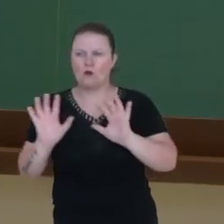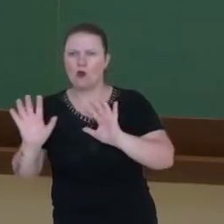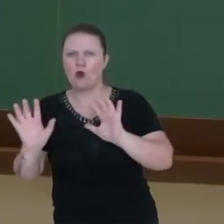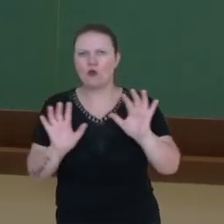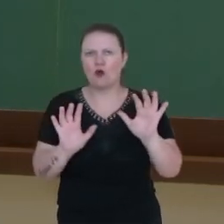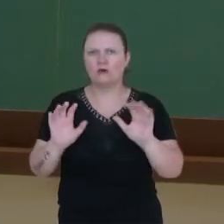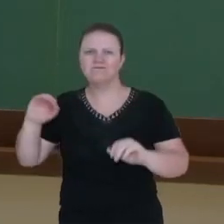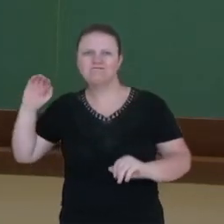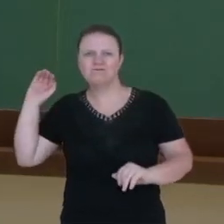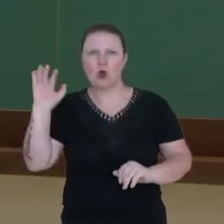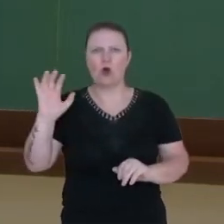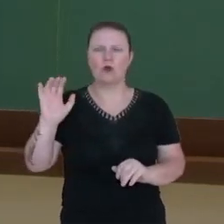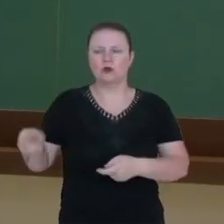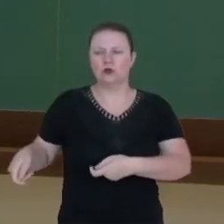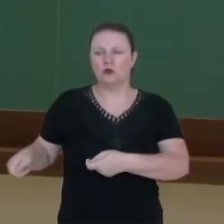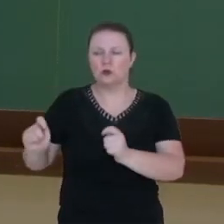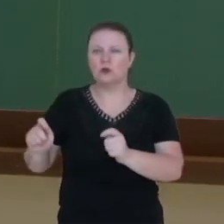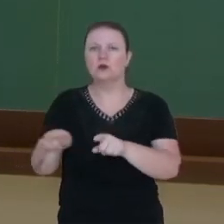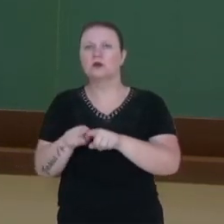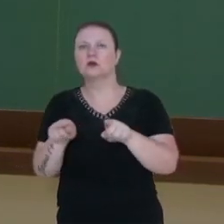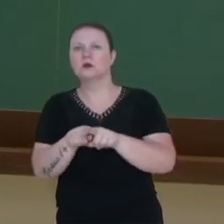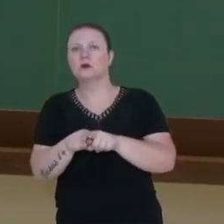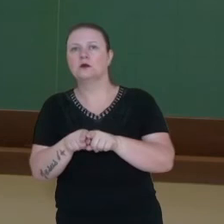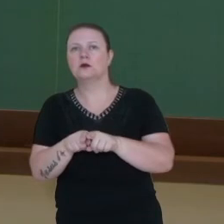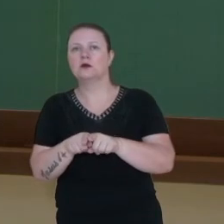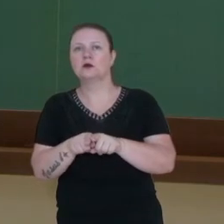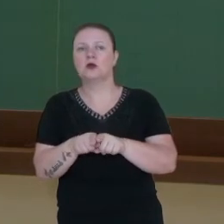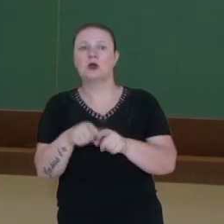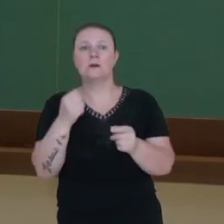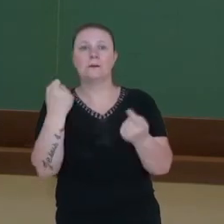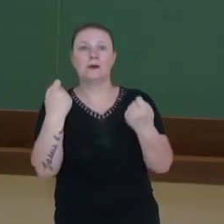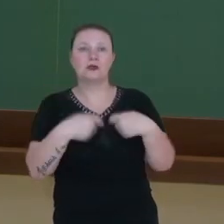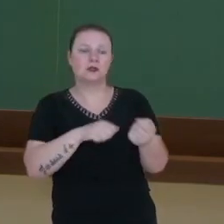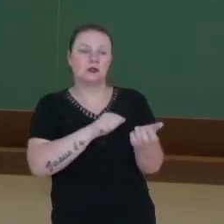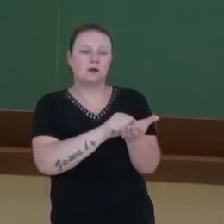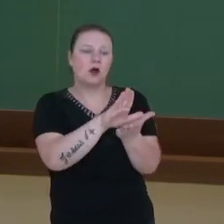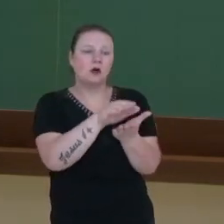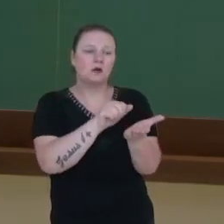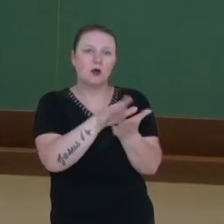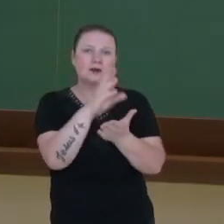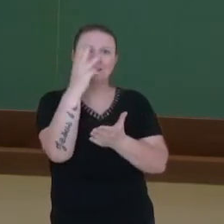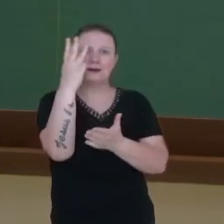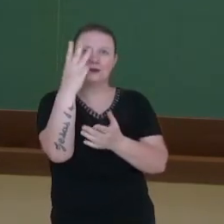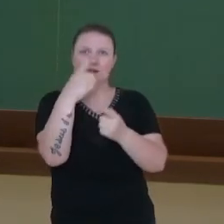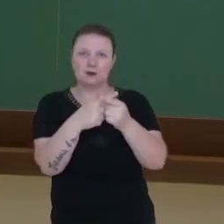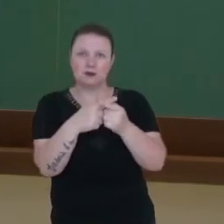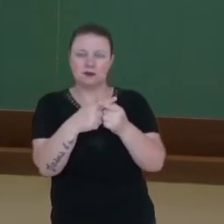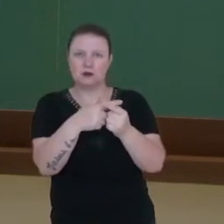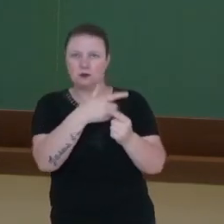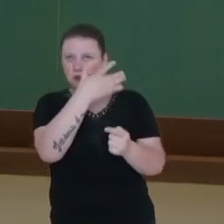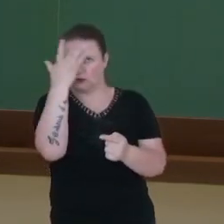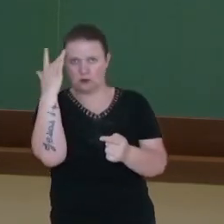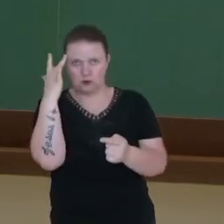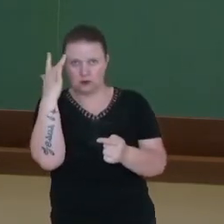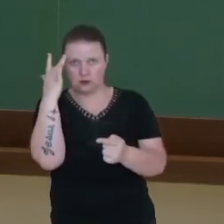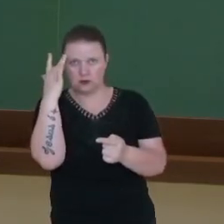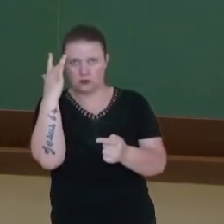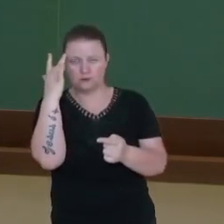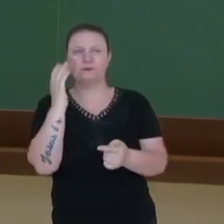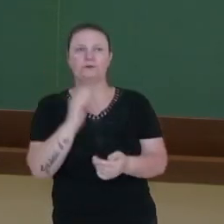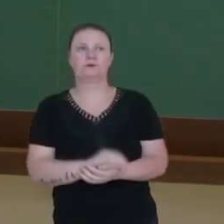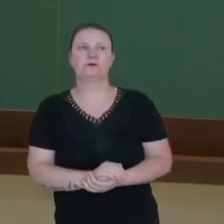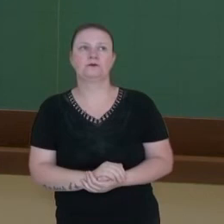Para inverter, uma equipe tem que eliminar três rebatedores da equipe adversária, daí inverte.